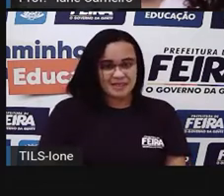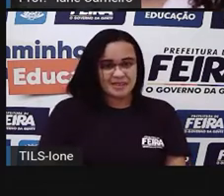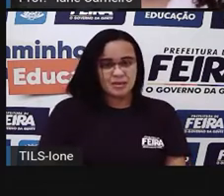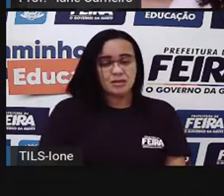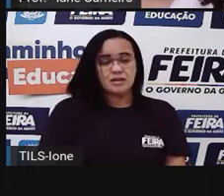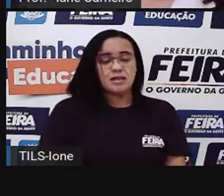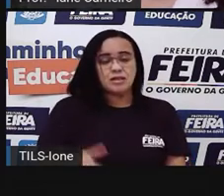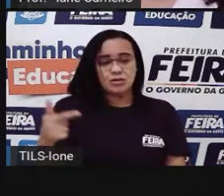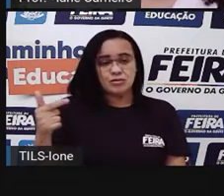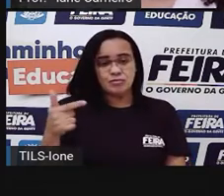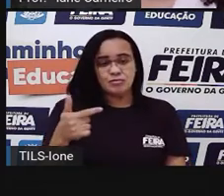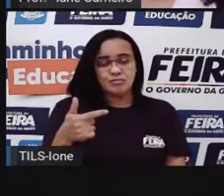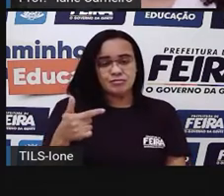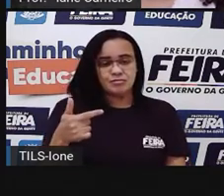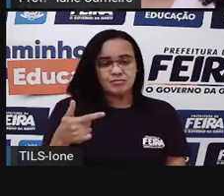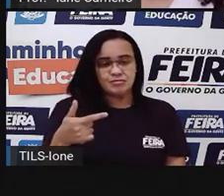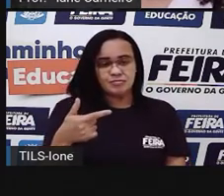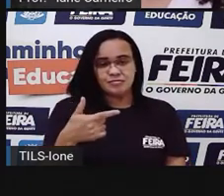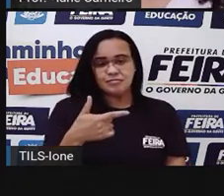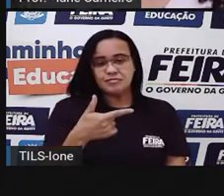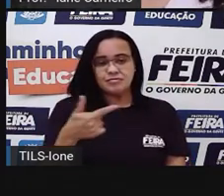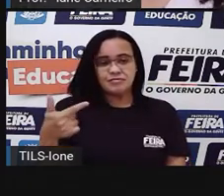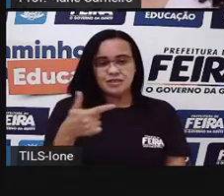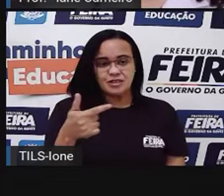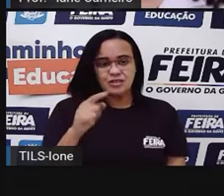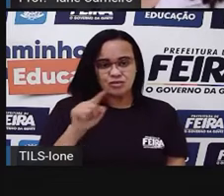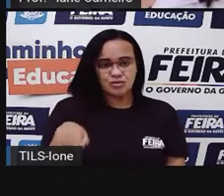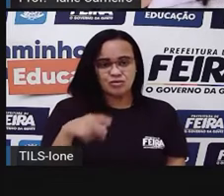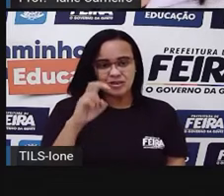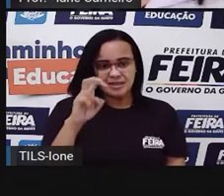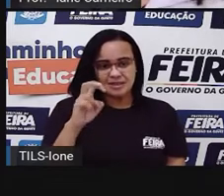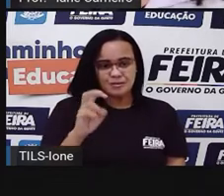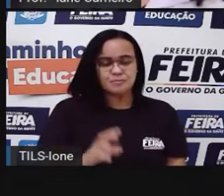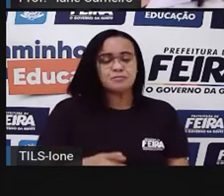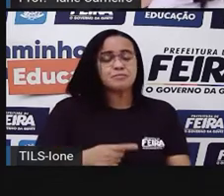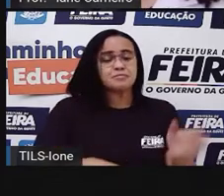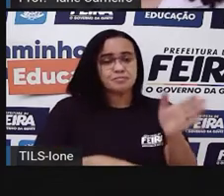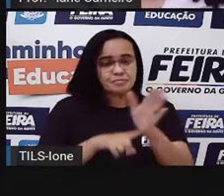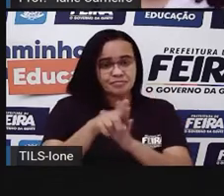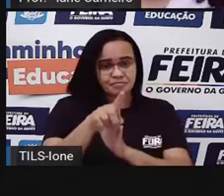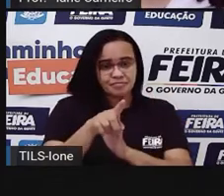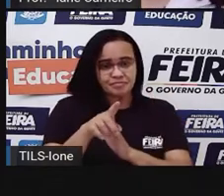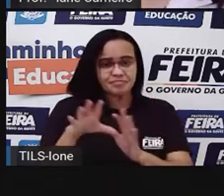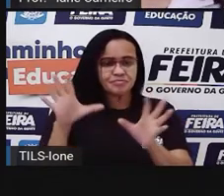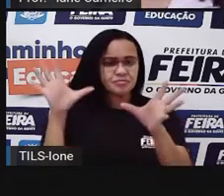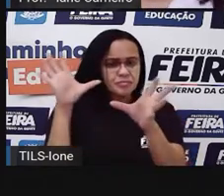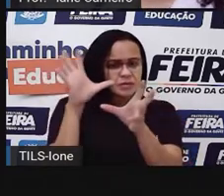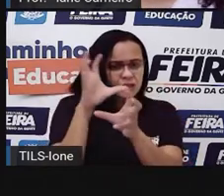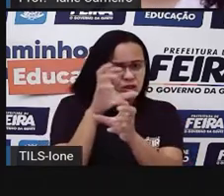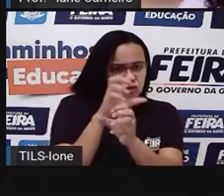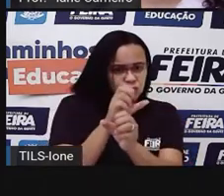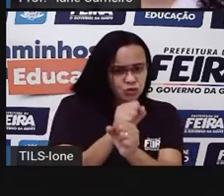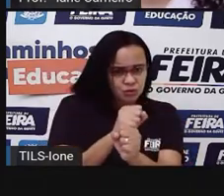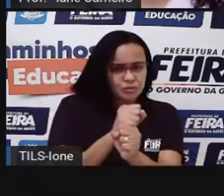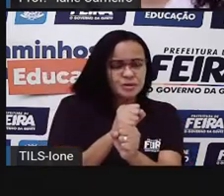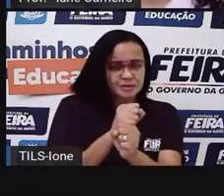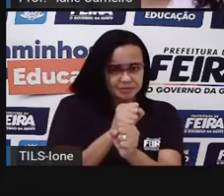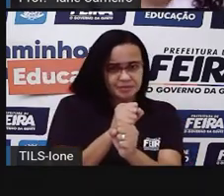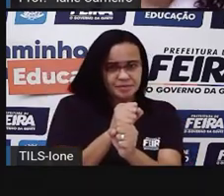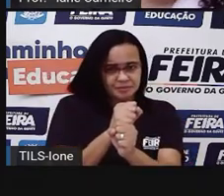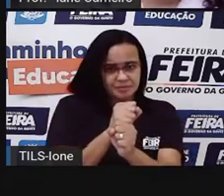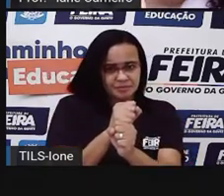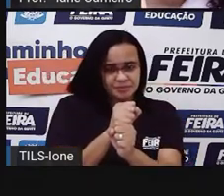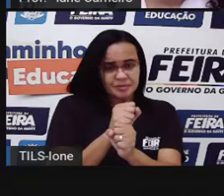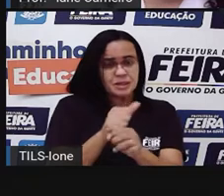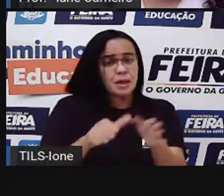$5,00. Vamos para o próximo, hein? Qual é a soma? Junta aí, ó. A primeira nota, que